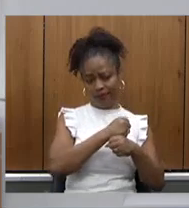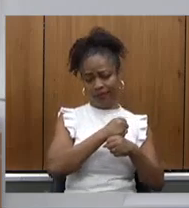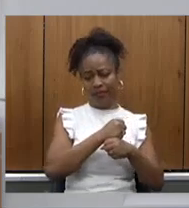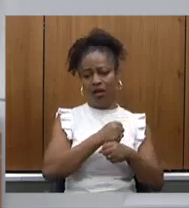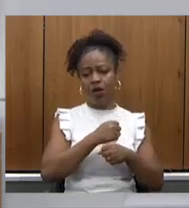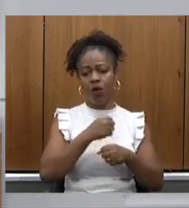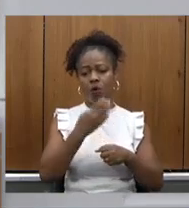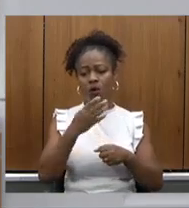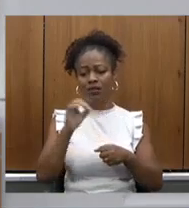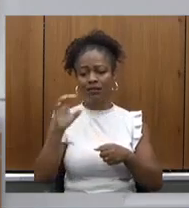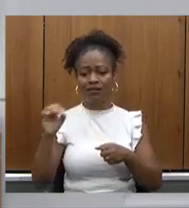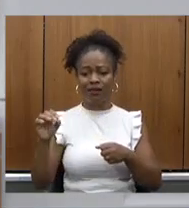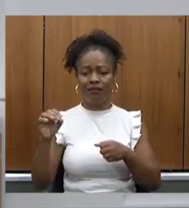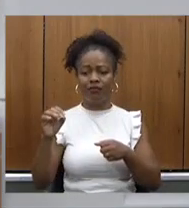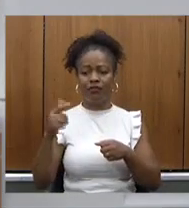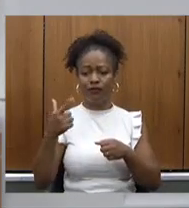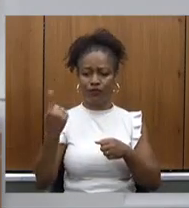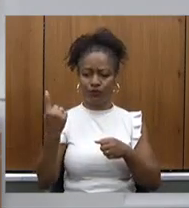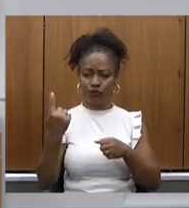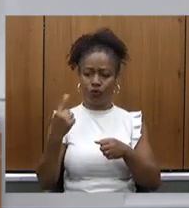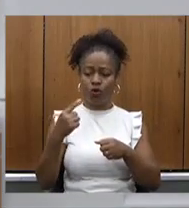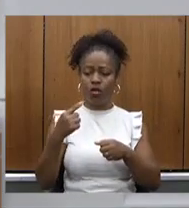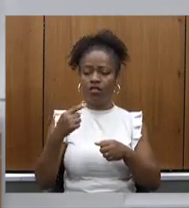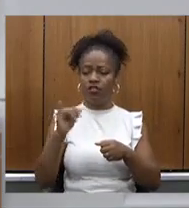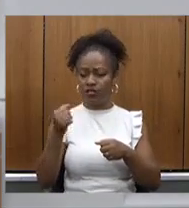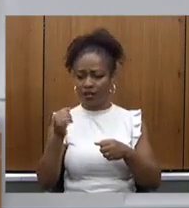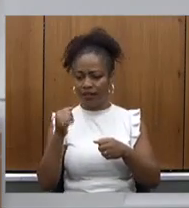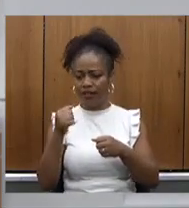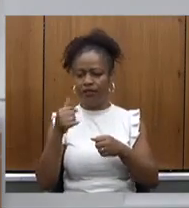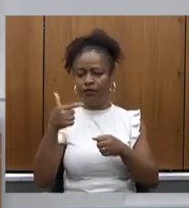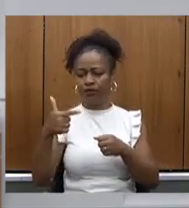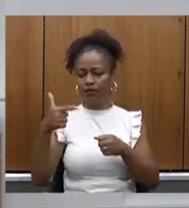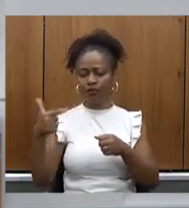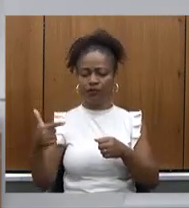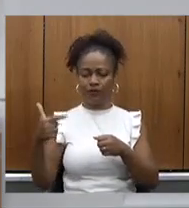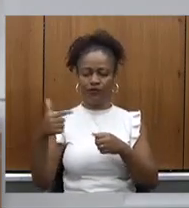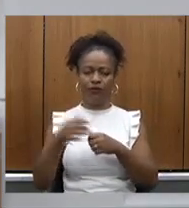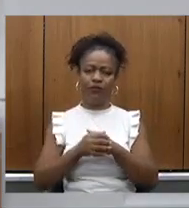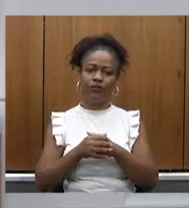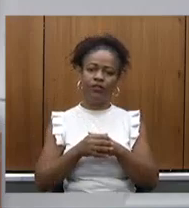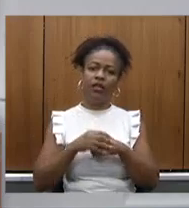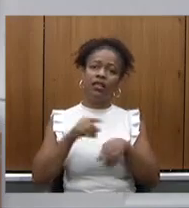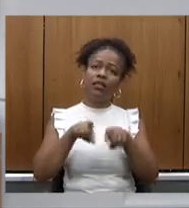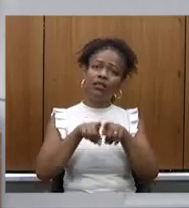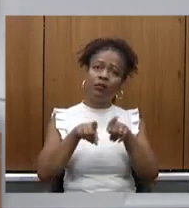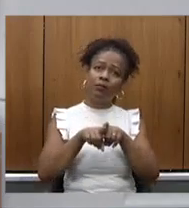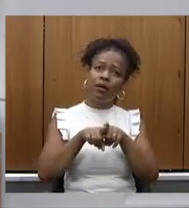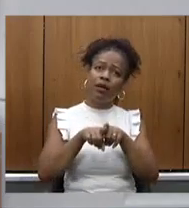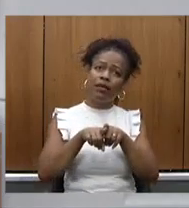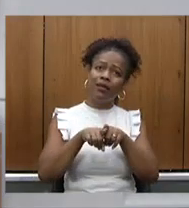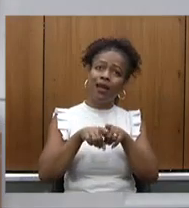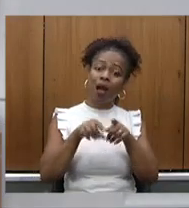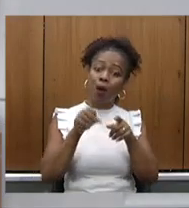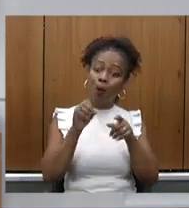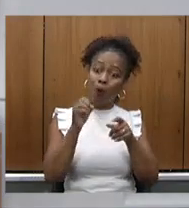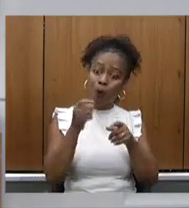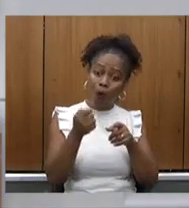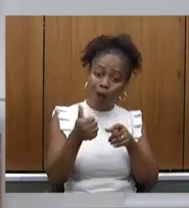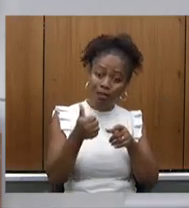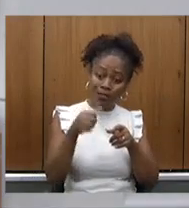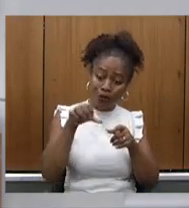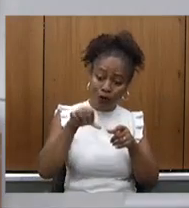janeiro e junho de 2022 e o restante que é a maior parte quase 90% em